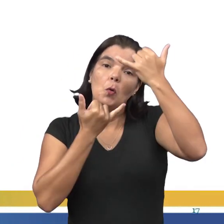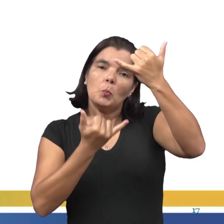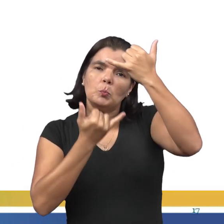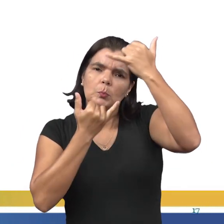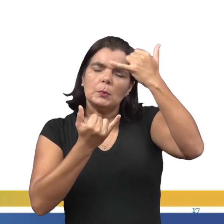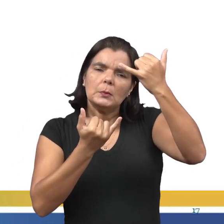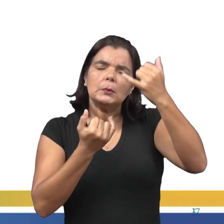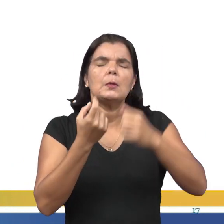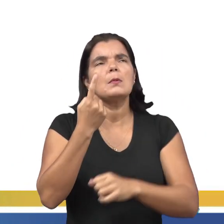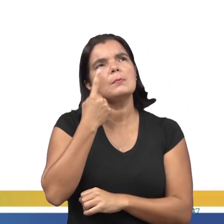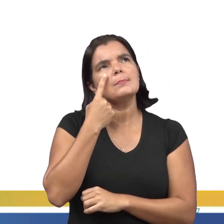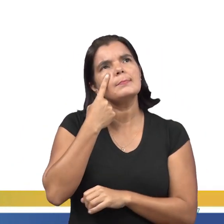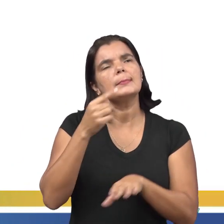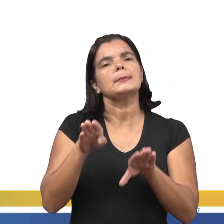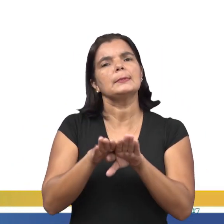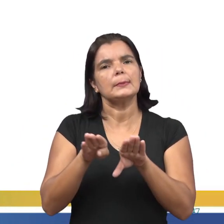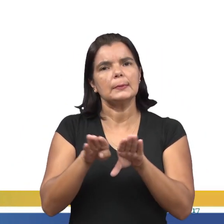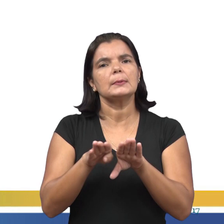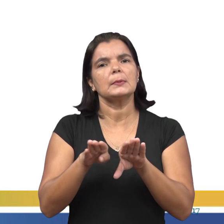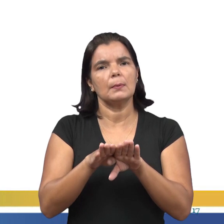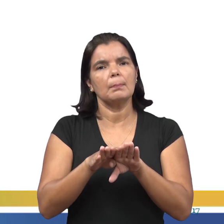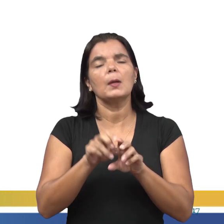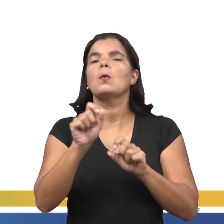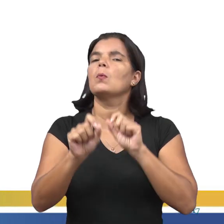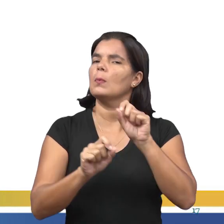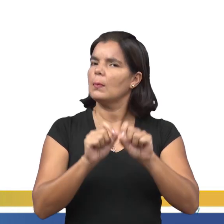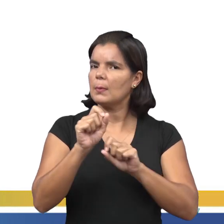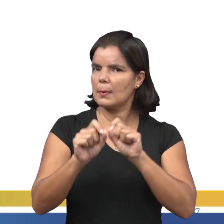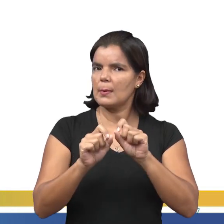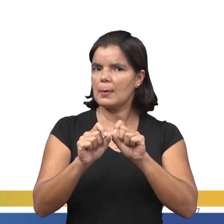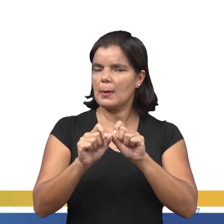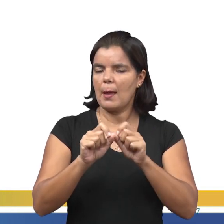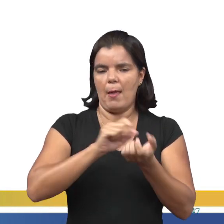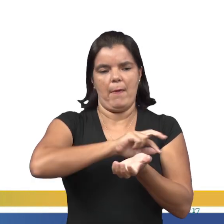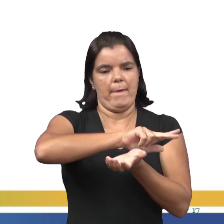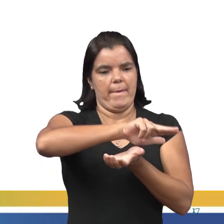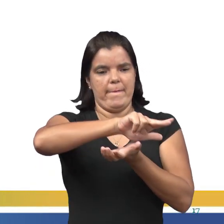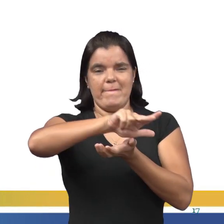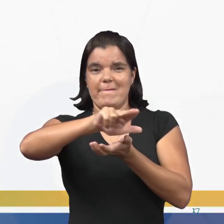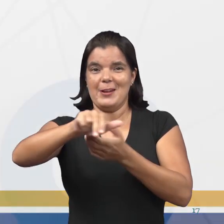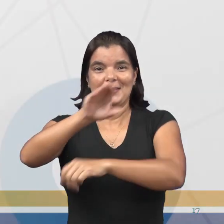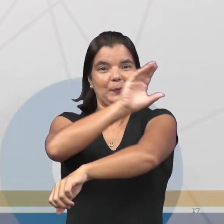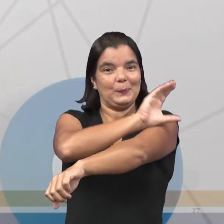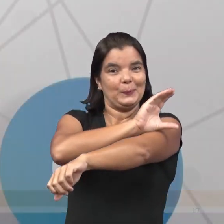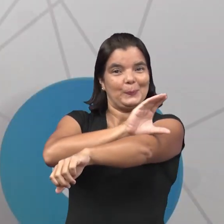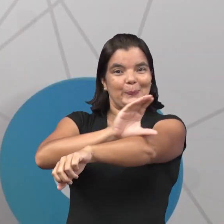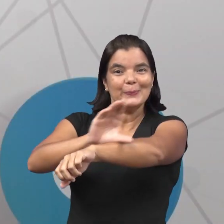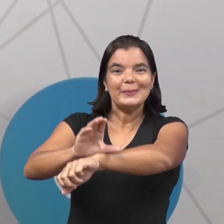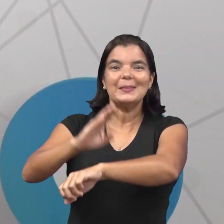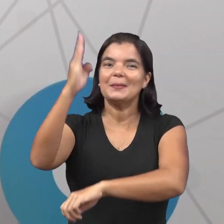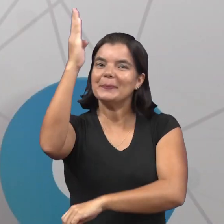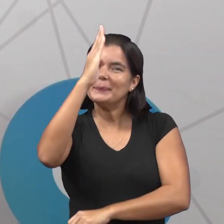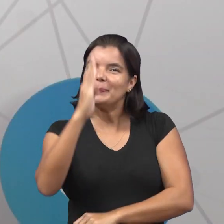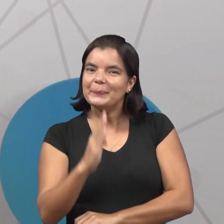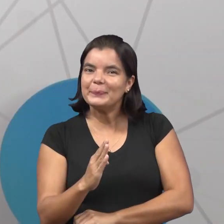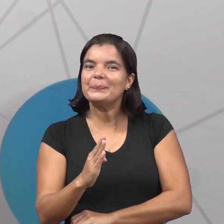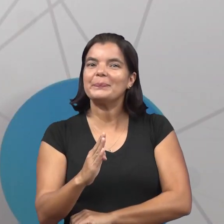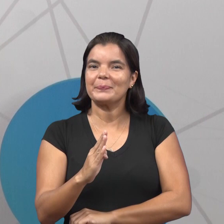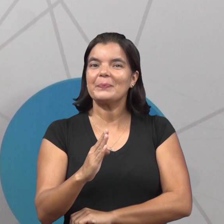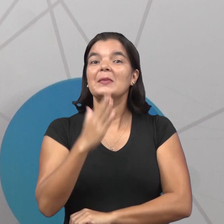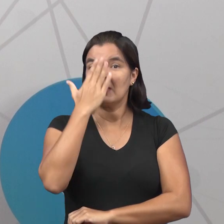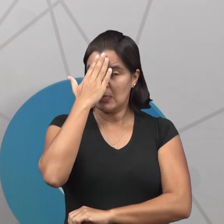também olhou, considerou, parte do seu critério, a diversidade cultural brasileira. Sabemos que